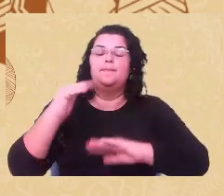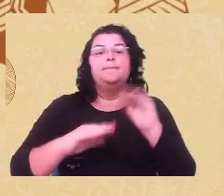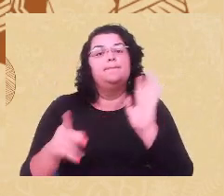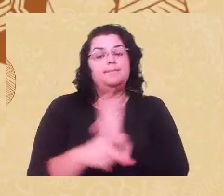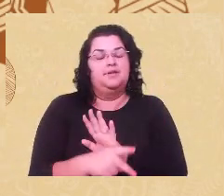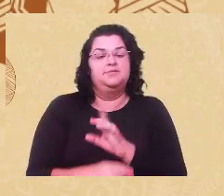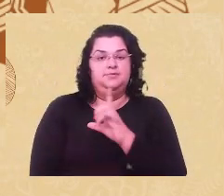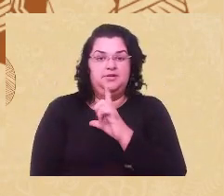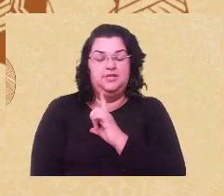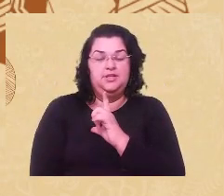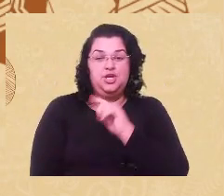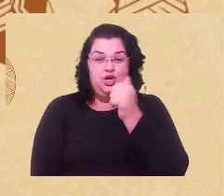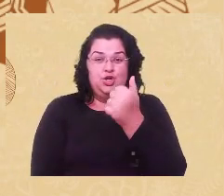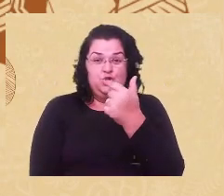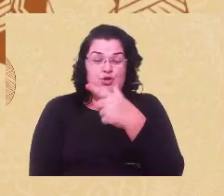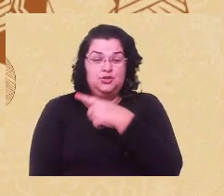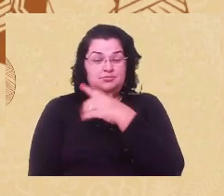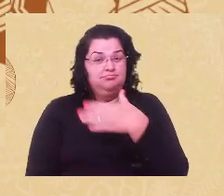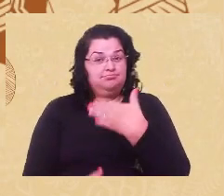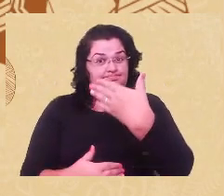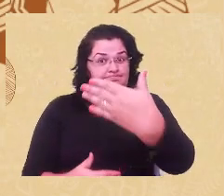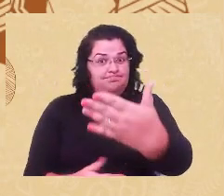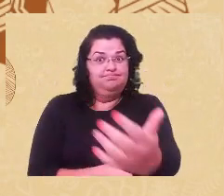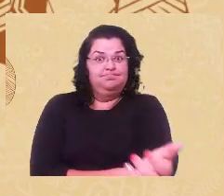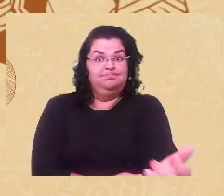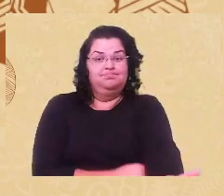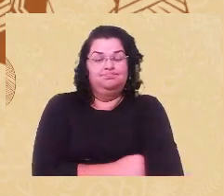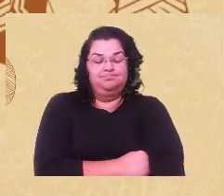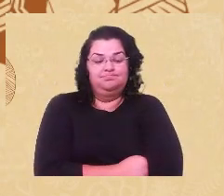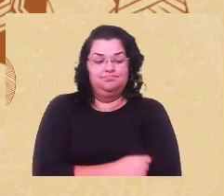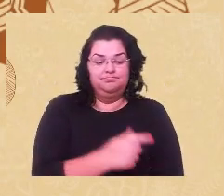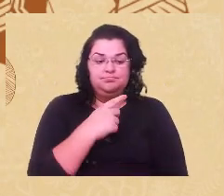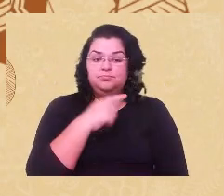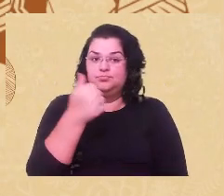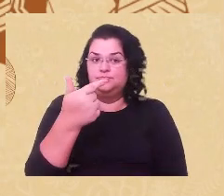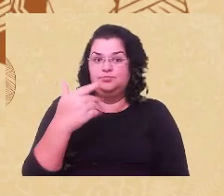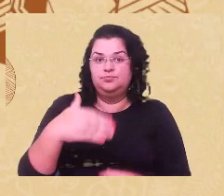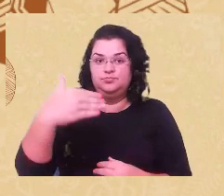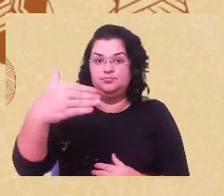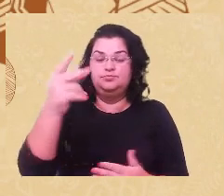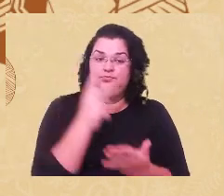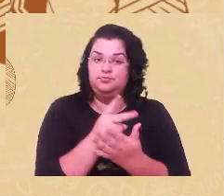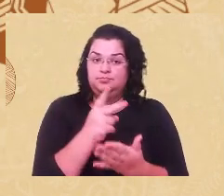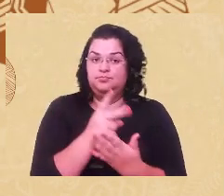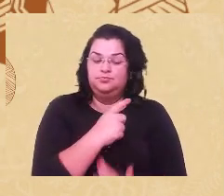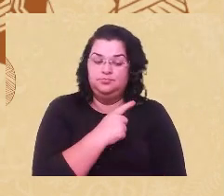dos esquizofrênicos, alas dos perigosos, alas dos perigosos, entende? Então,